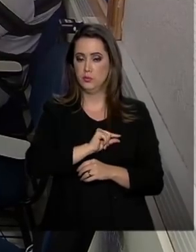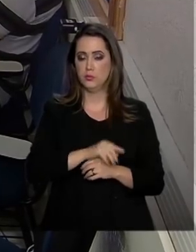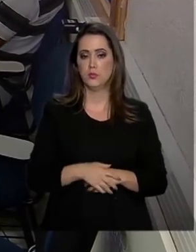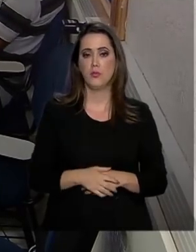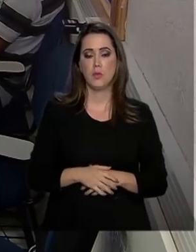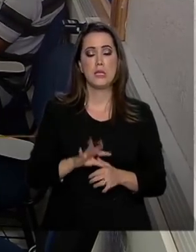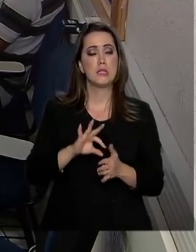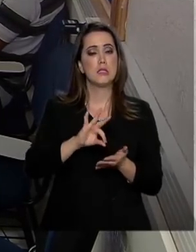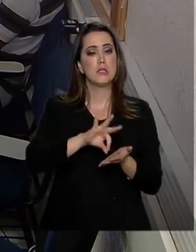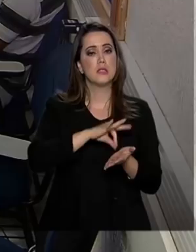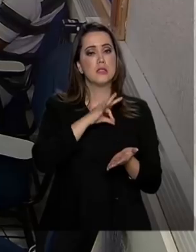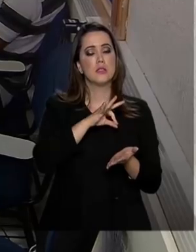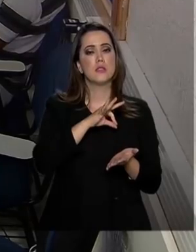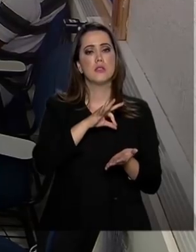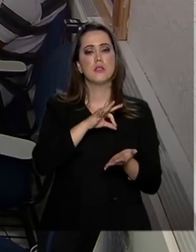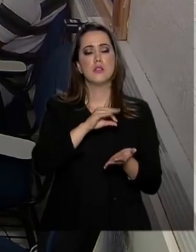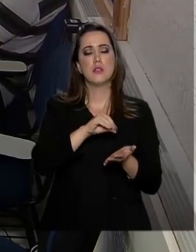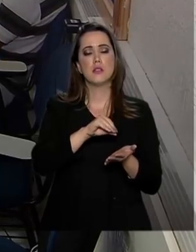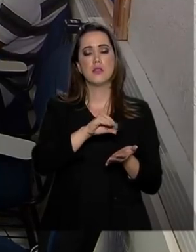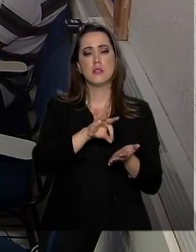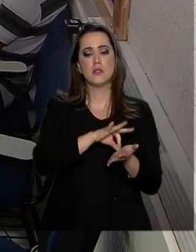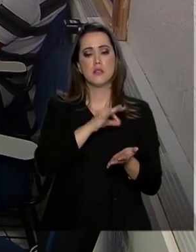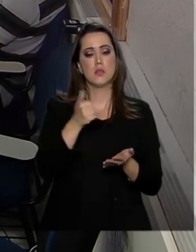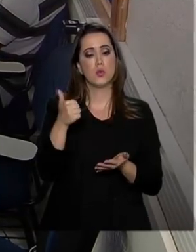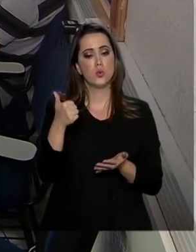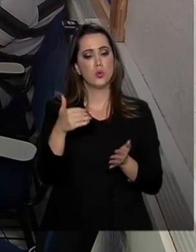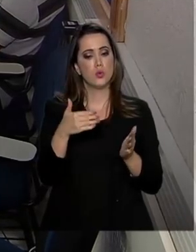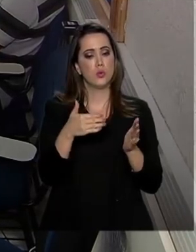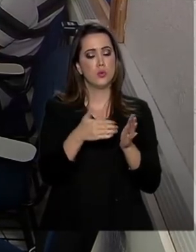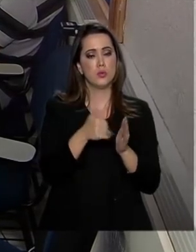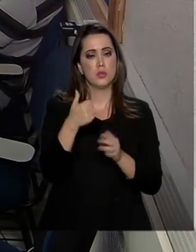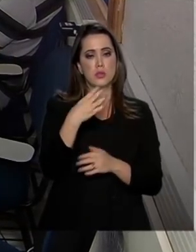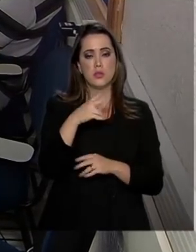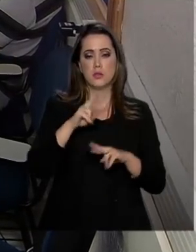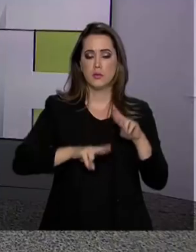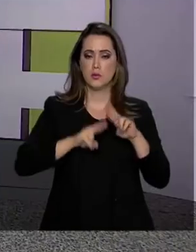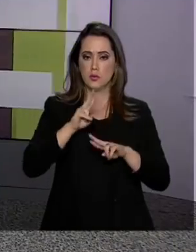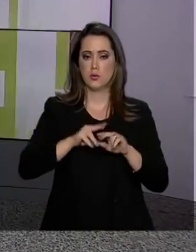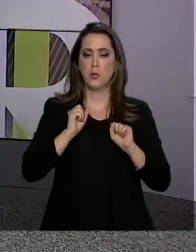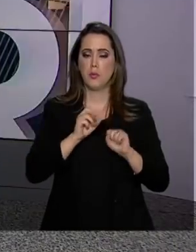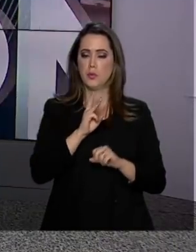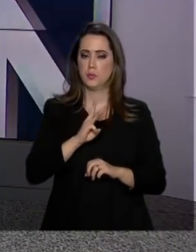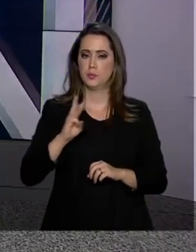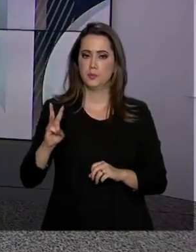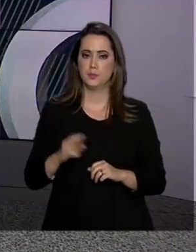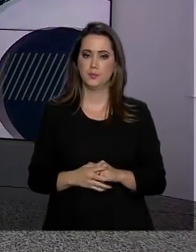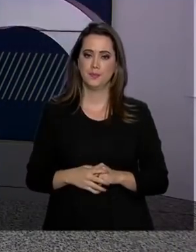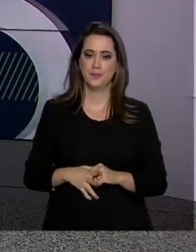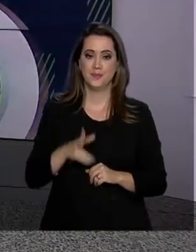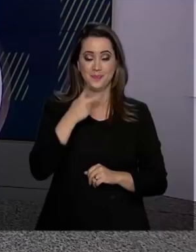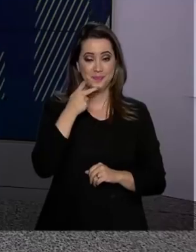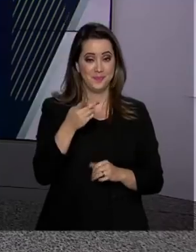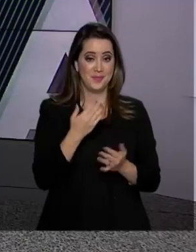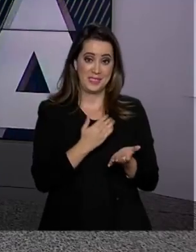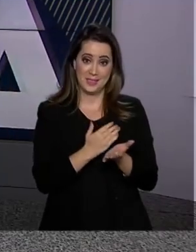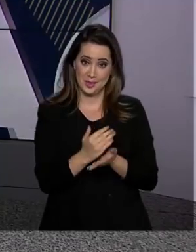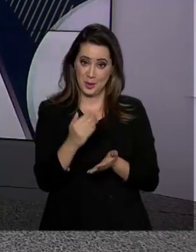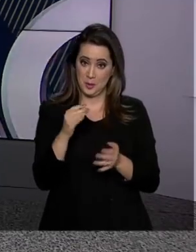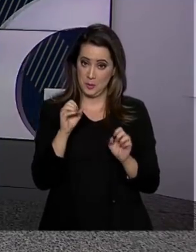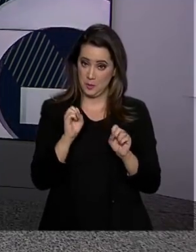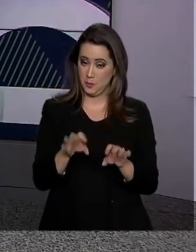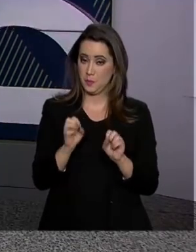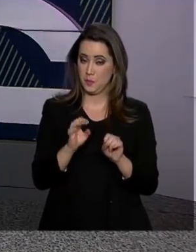serão entre 11 e 14 de junho e podem ser feitas pela internet. E ainda falando sobre educação,